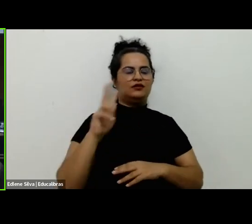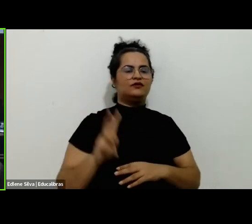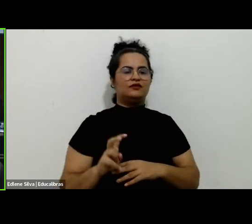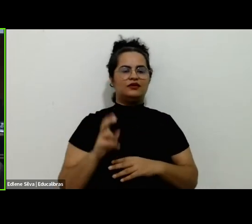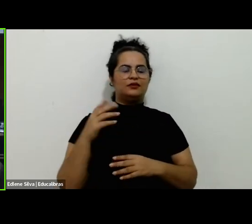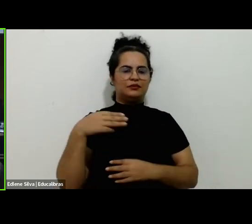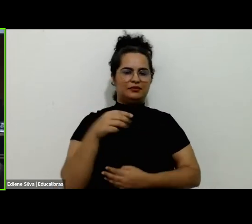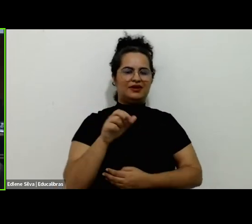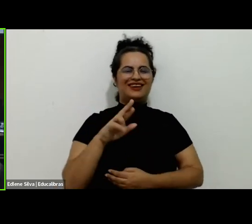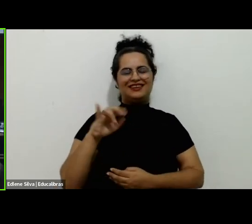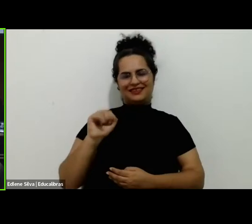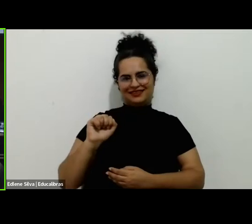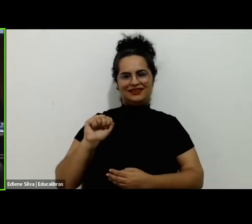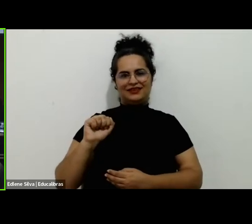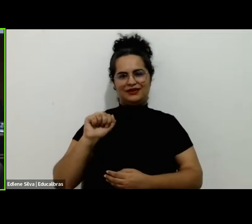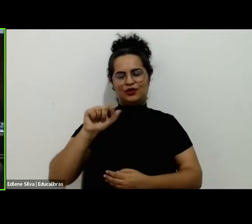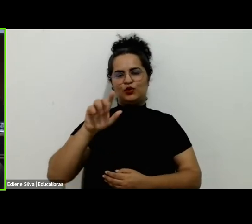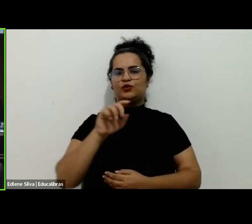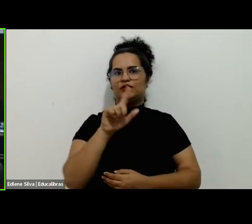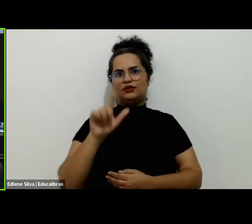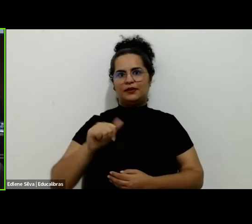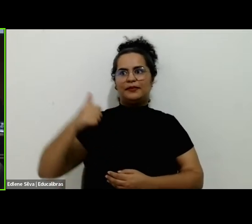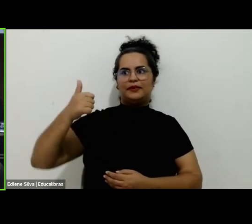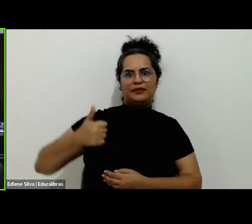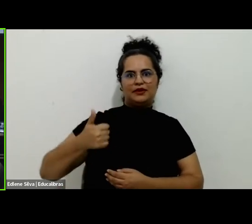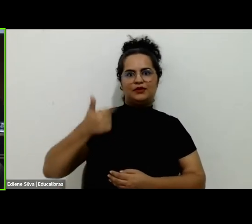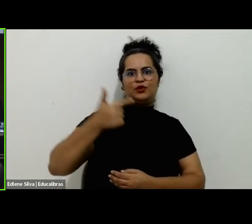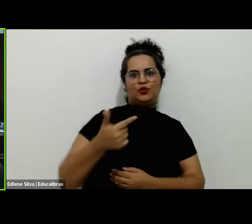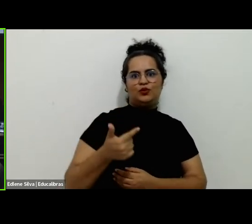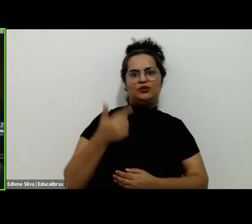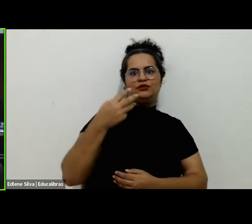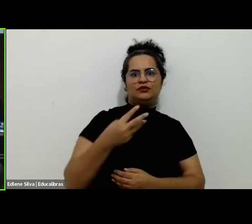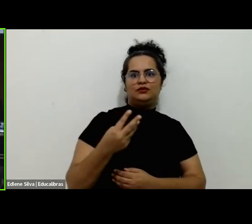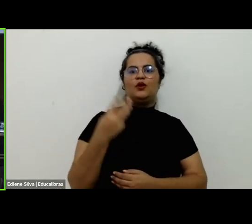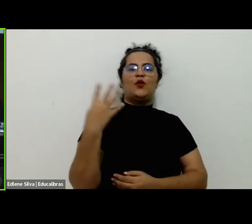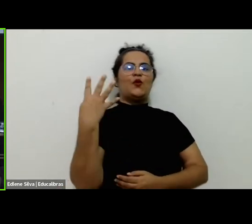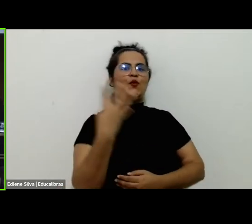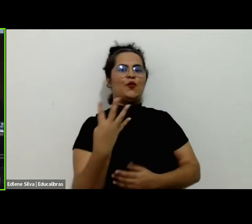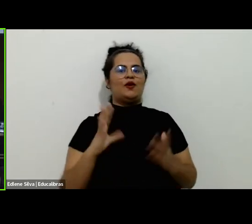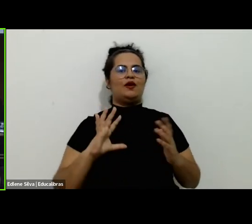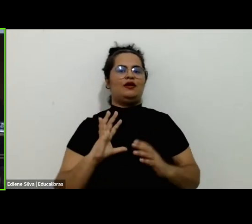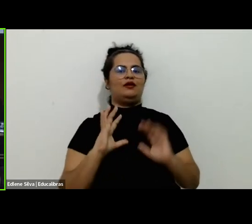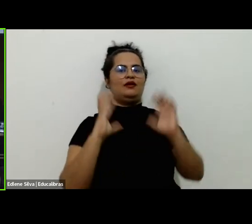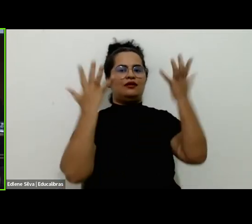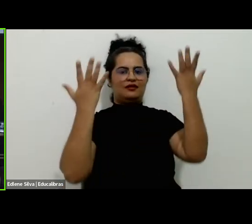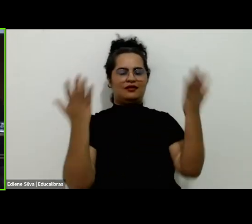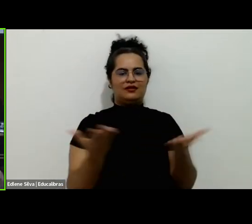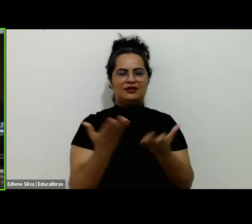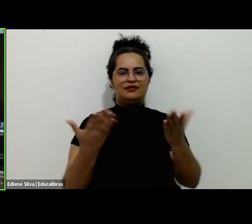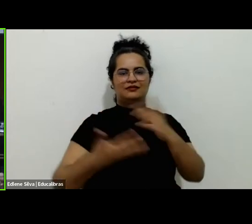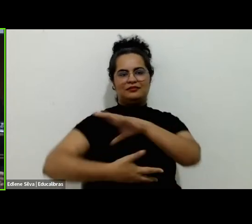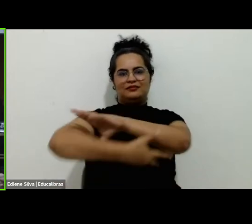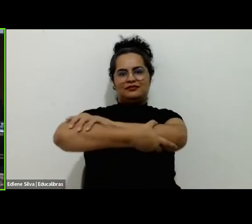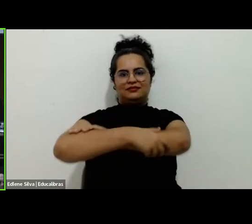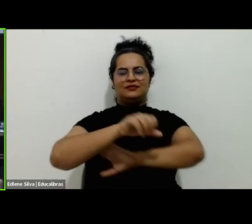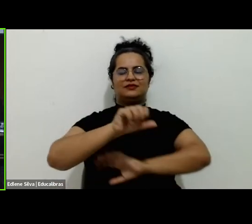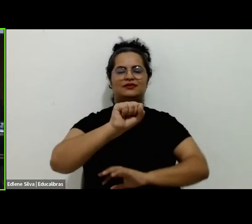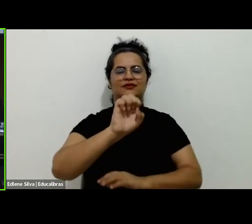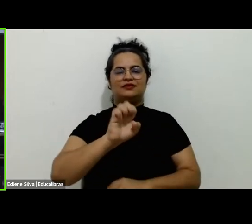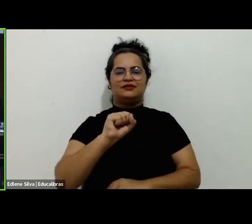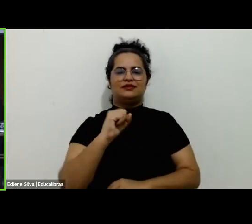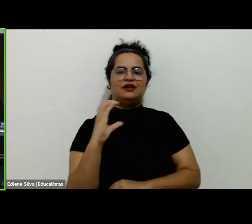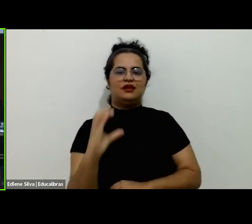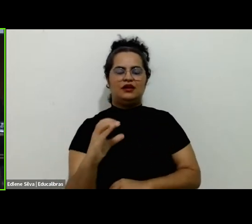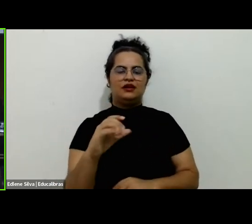Maria Luísa muito bem descreveu, a primeira, segunda, terceira e agora a quarta edição, e o Luís reforçou o papel dessa parceria do SESC, da Universidade